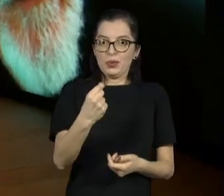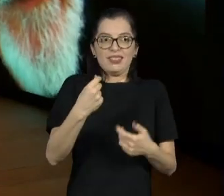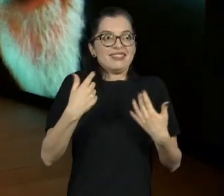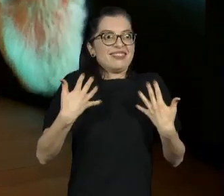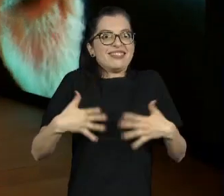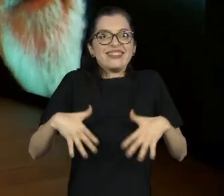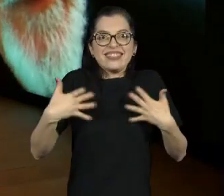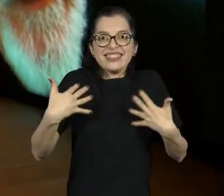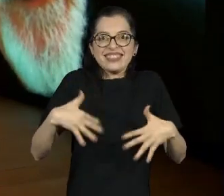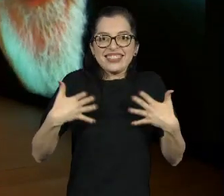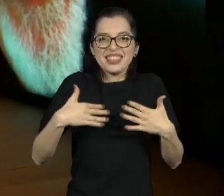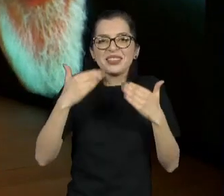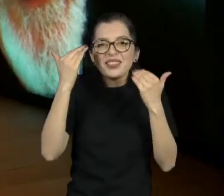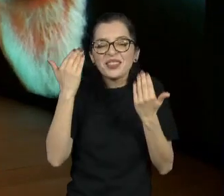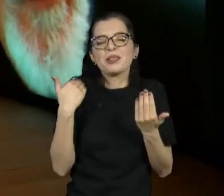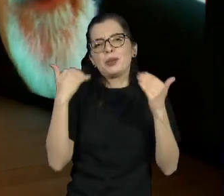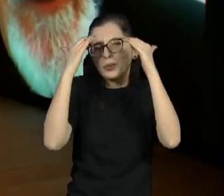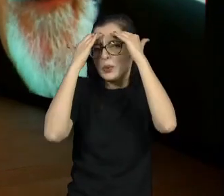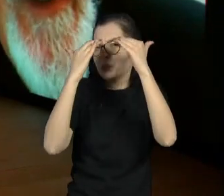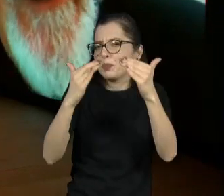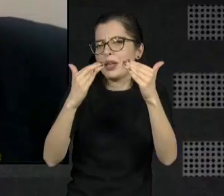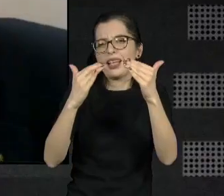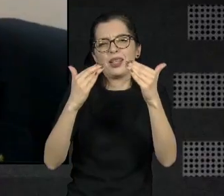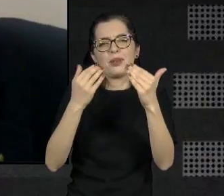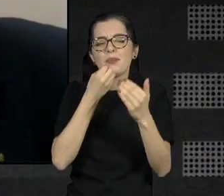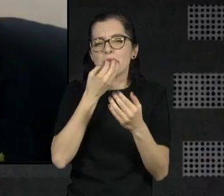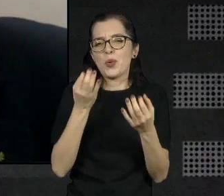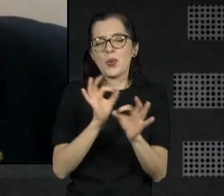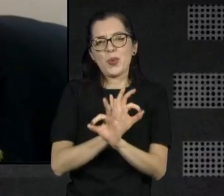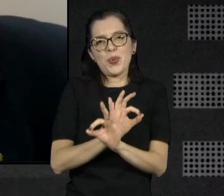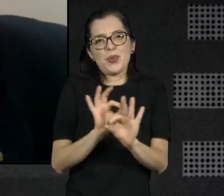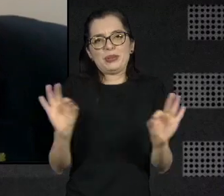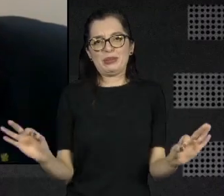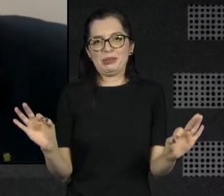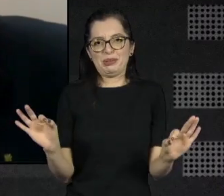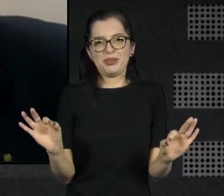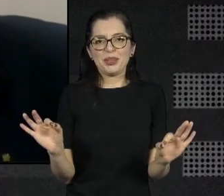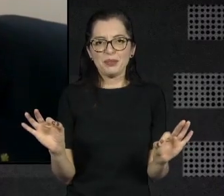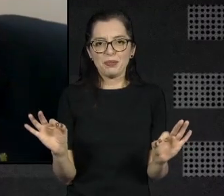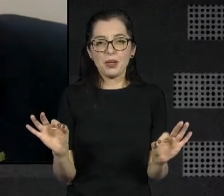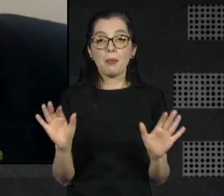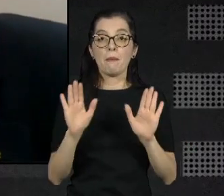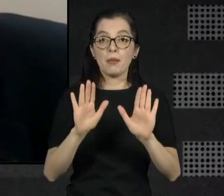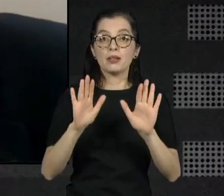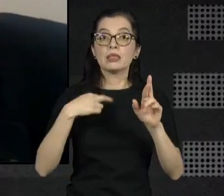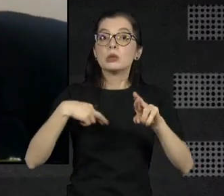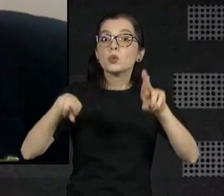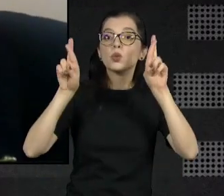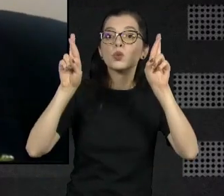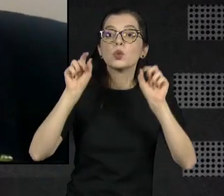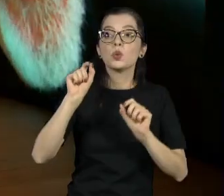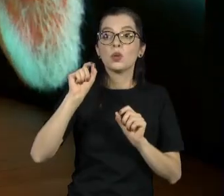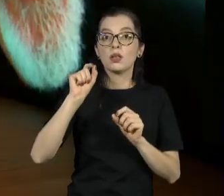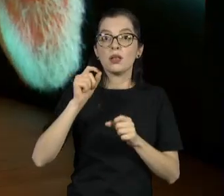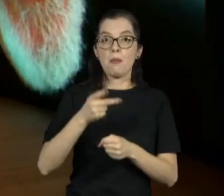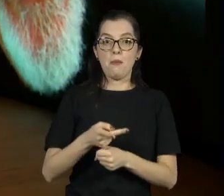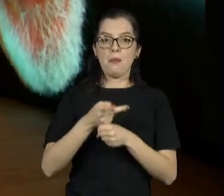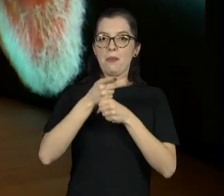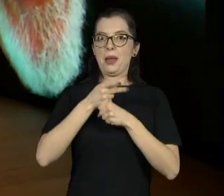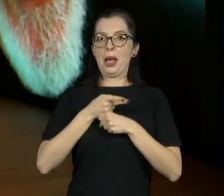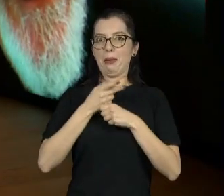respeito, valeu a pena. que queria esperar também, eu estava louco para o meu pessoal, né? Ah, que ótimo.